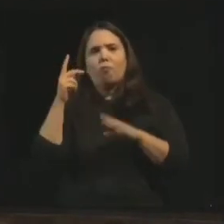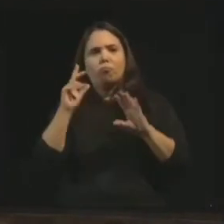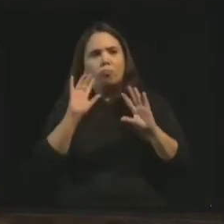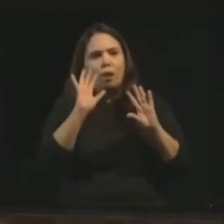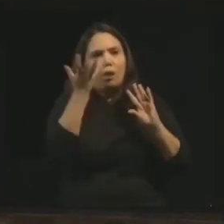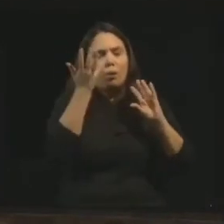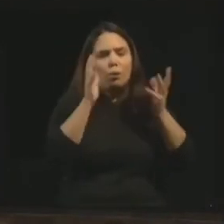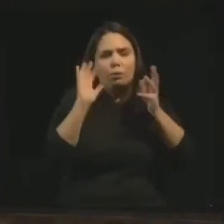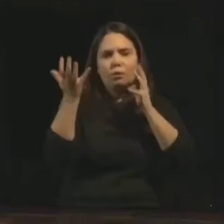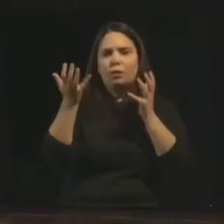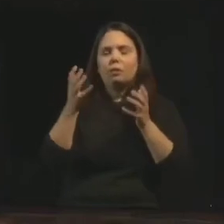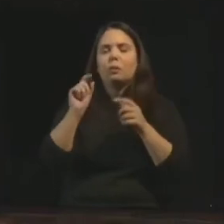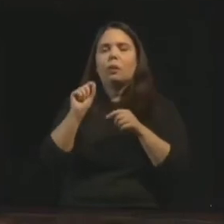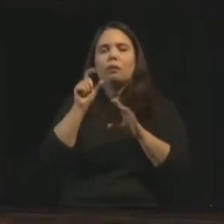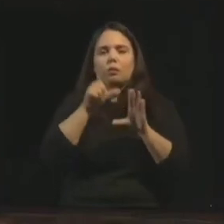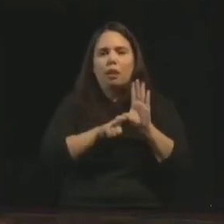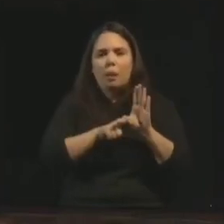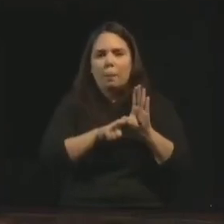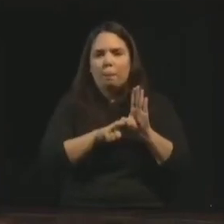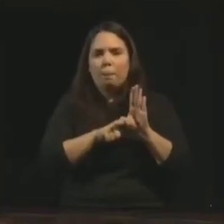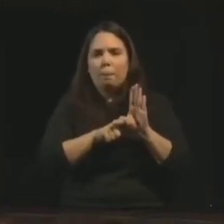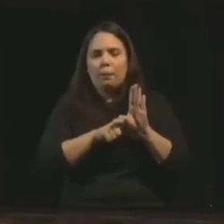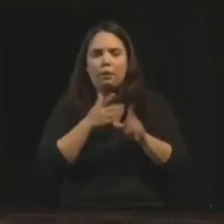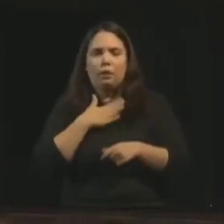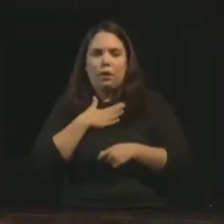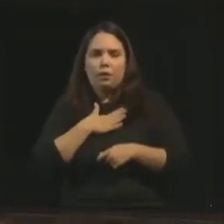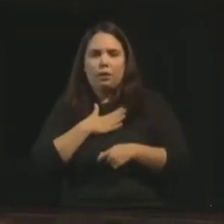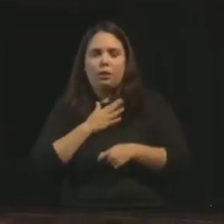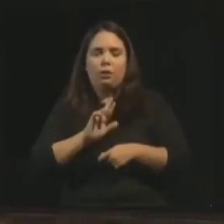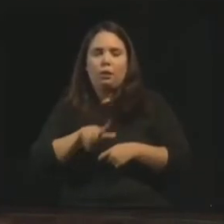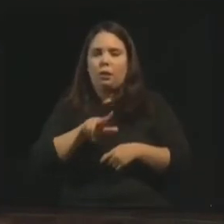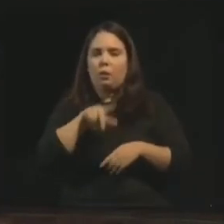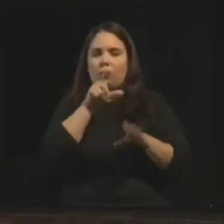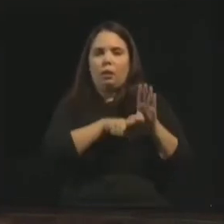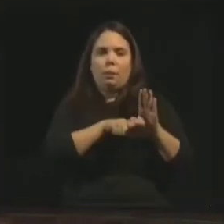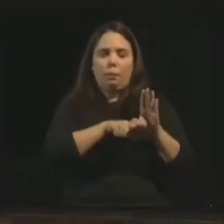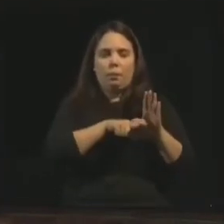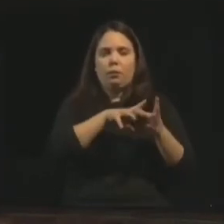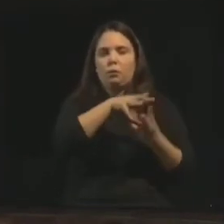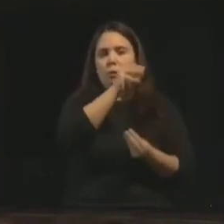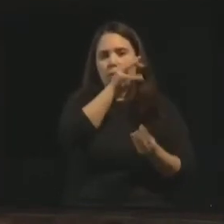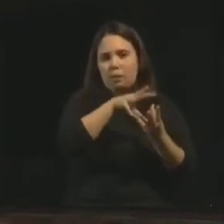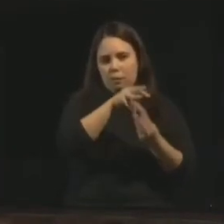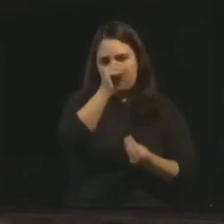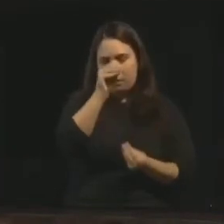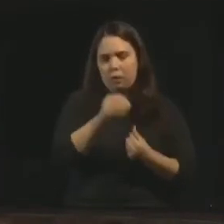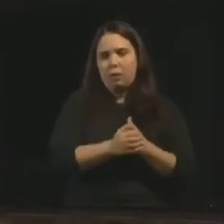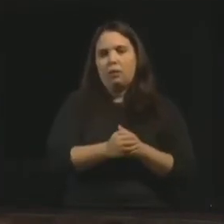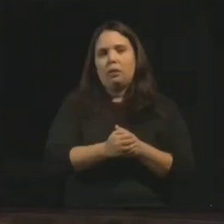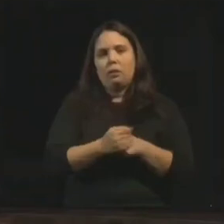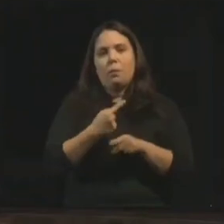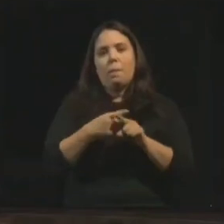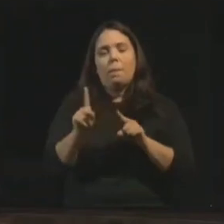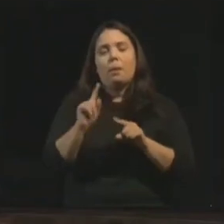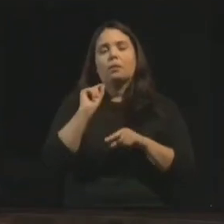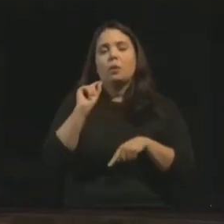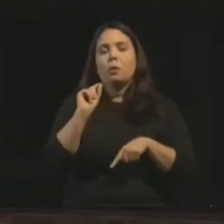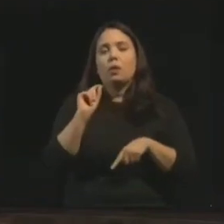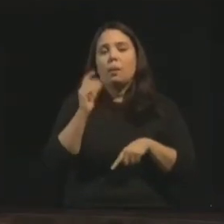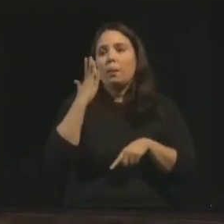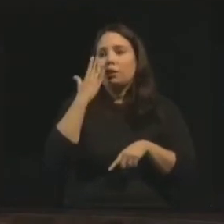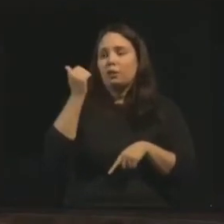poderosas, que dependem da gente, não dependem de espíritos para acontecerem. Mas era para chamar a